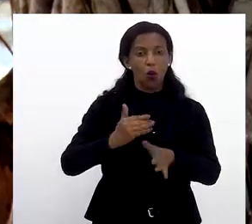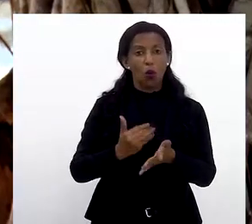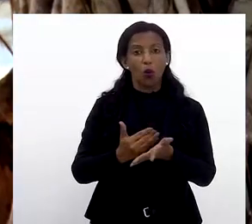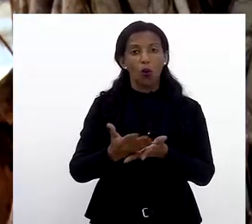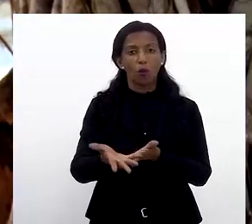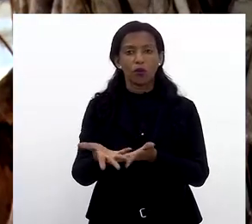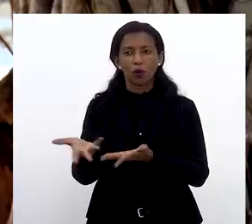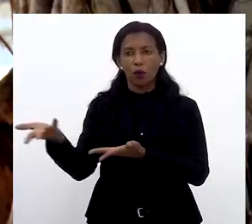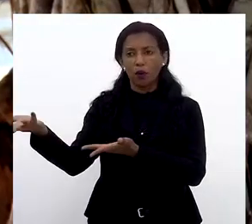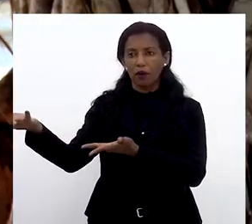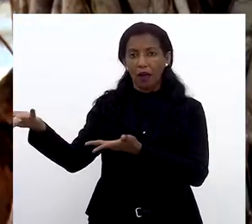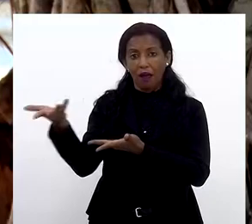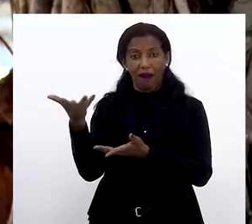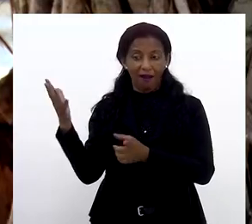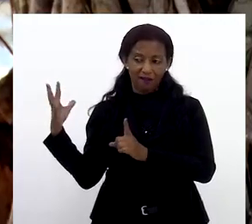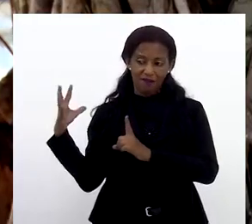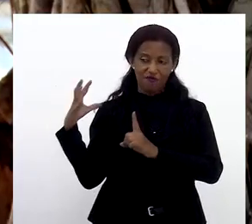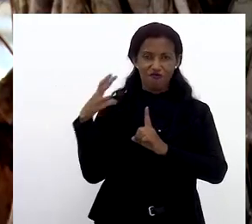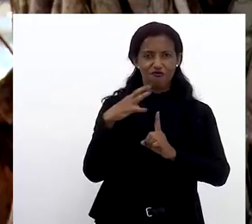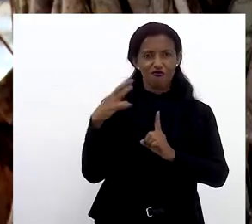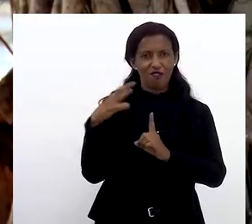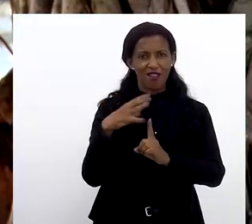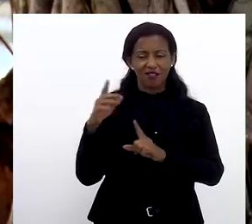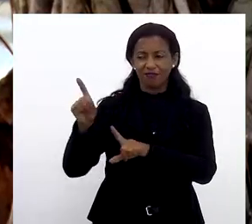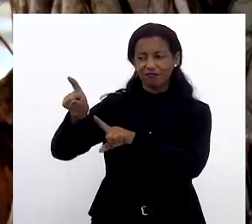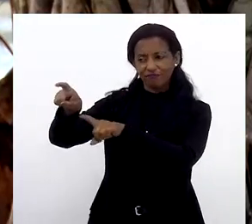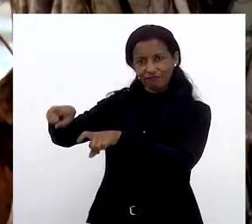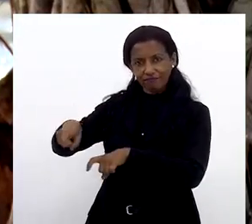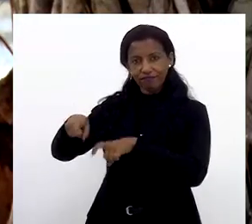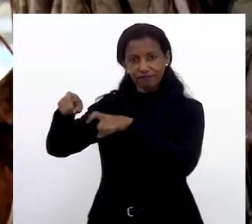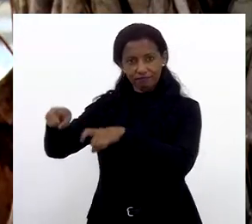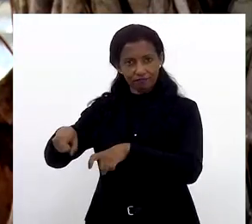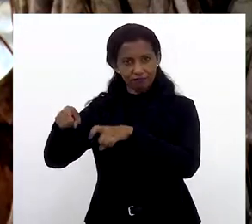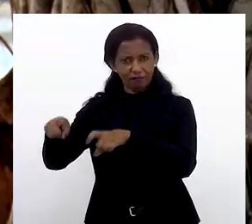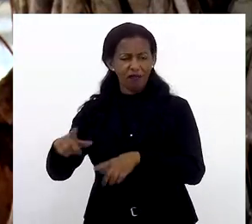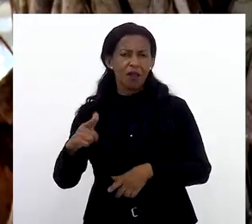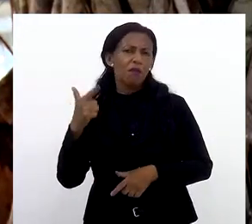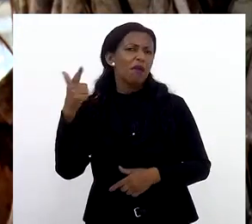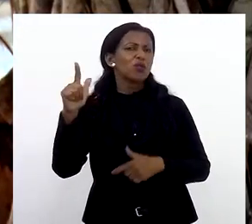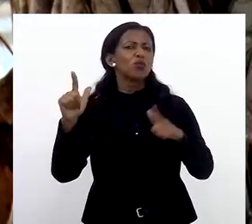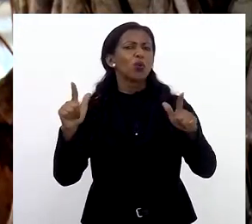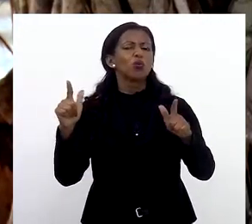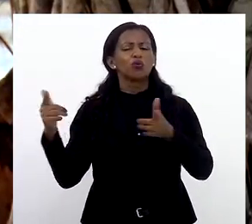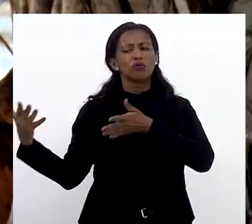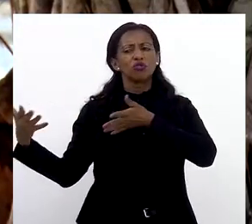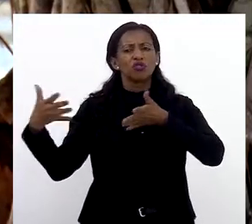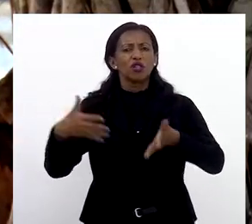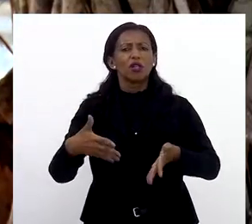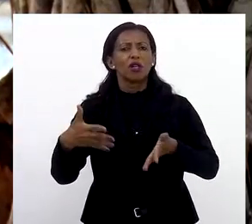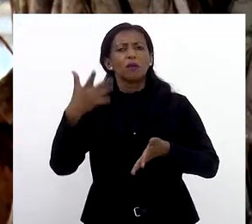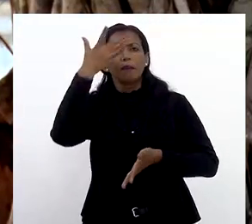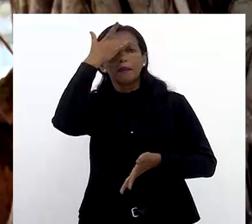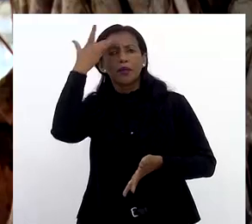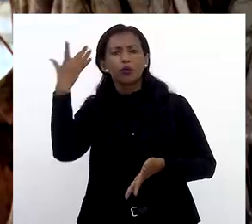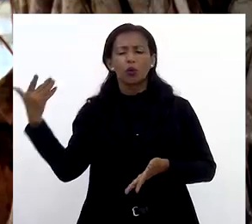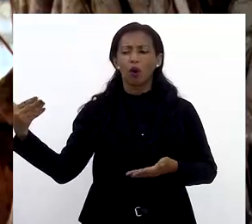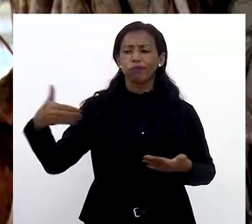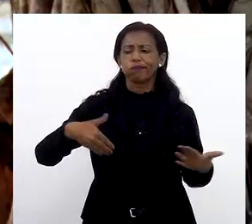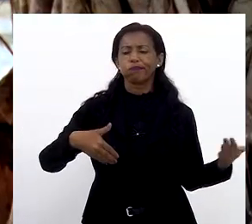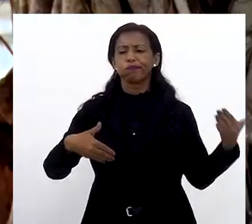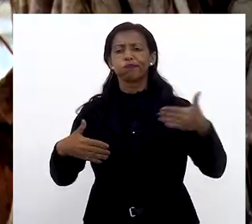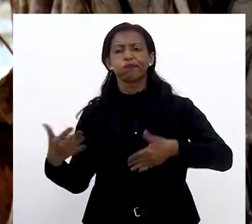O povoado, na verdade, começou a receber a influência de fazendeiros, mascates e outros